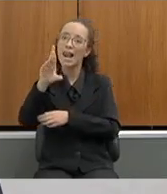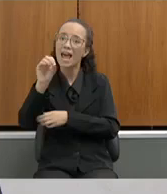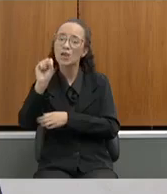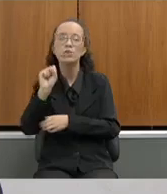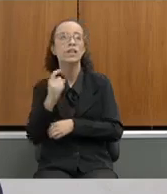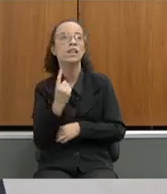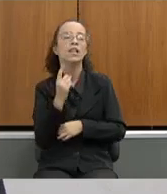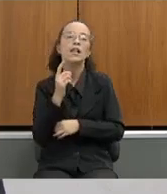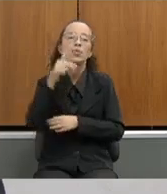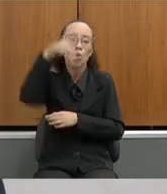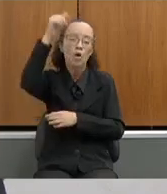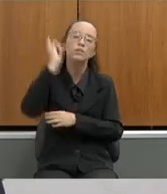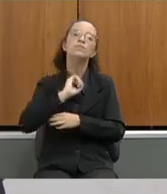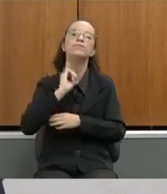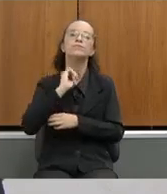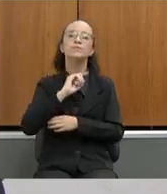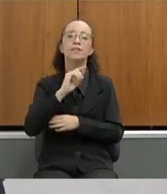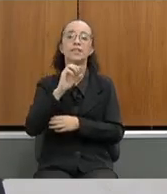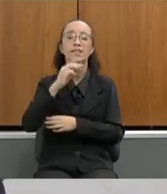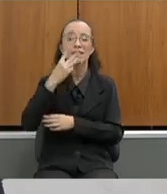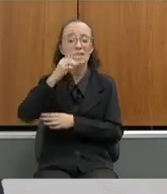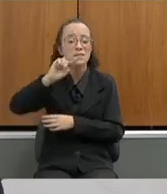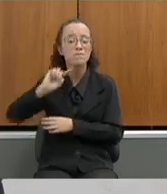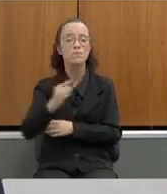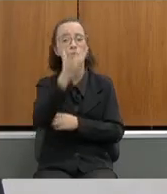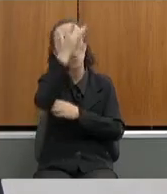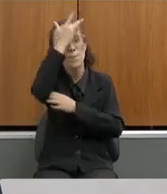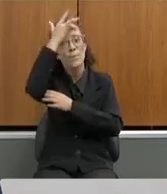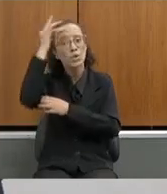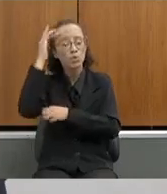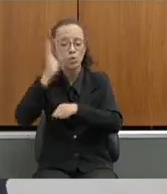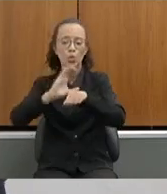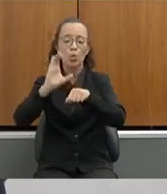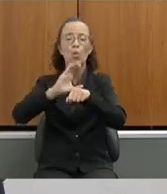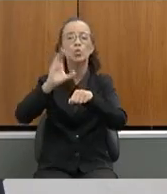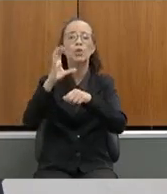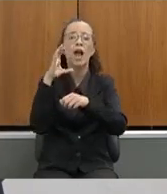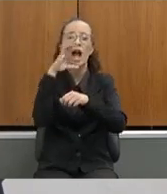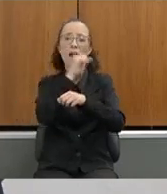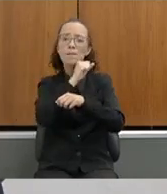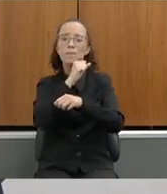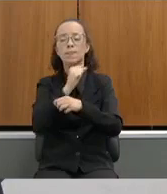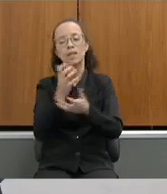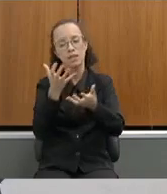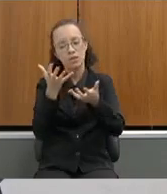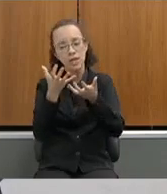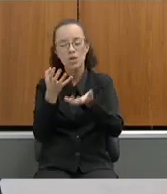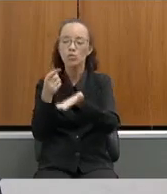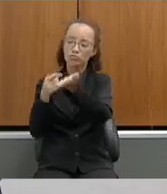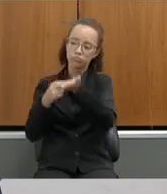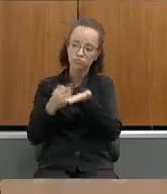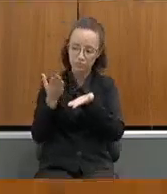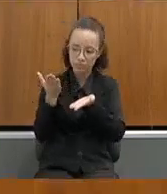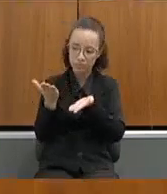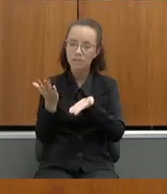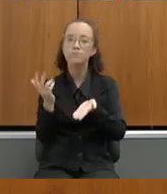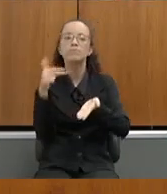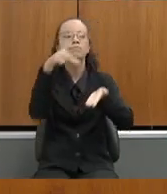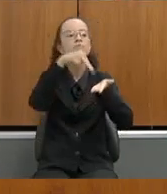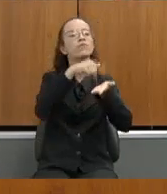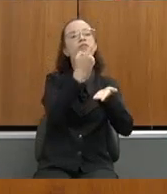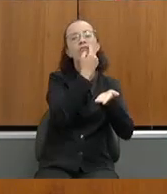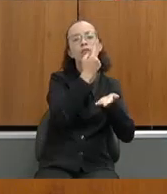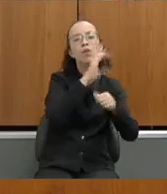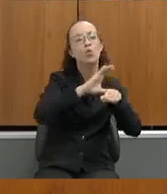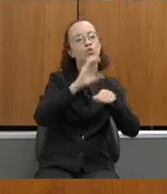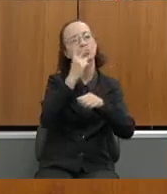3 mil pessoas que tiveram cursos de curta duração e eu queria até te convidar para ir ver esse trabalho lá. Cursos